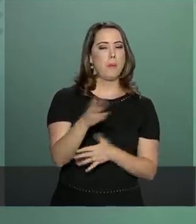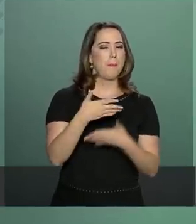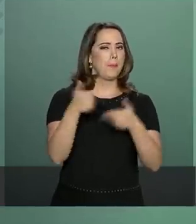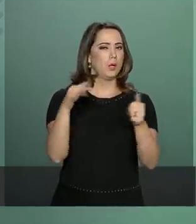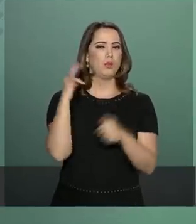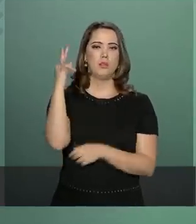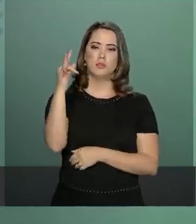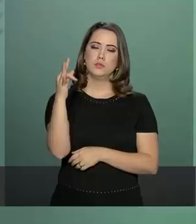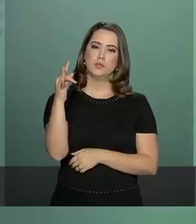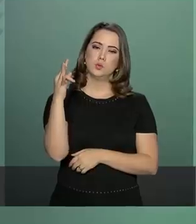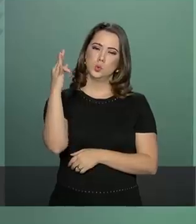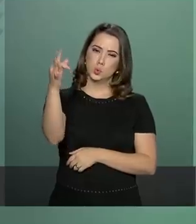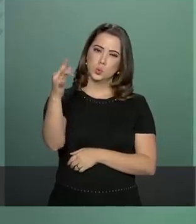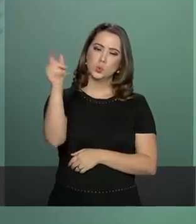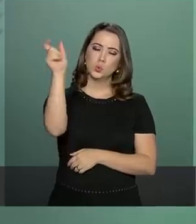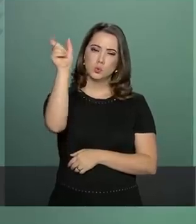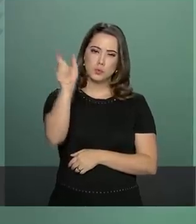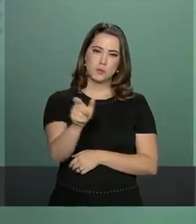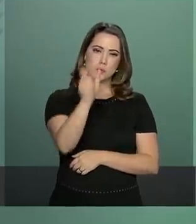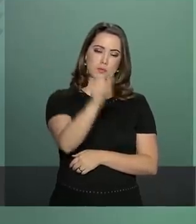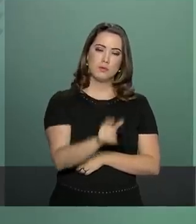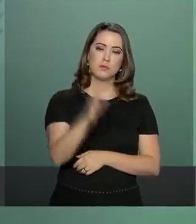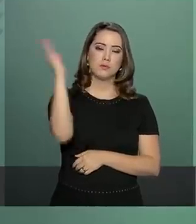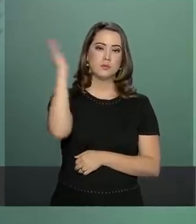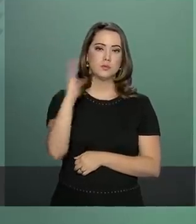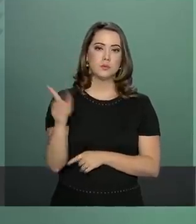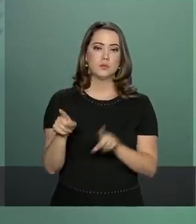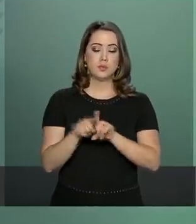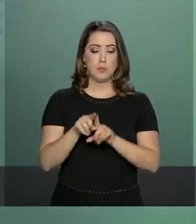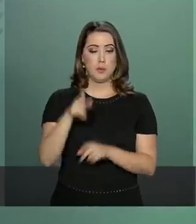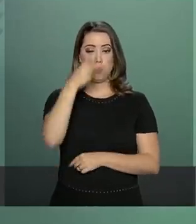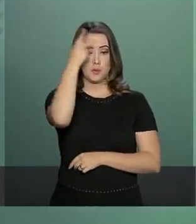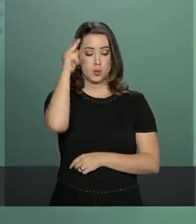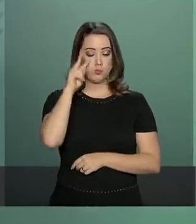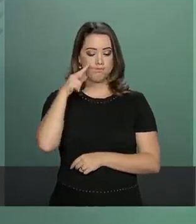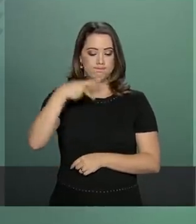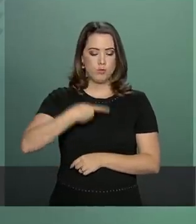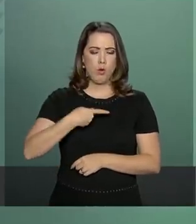futuro para as próximas gerações e até para si própria.